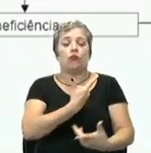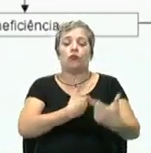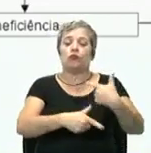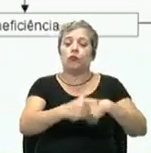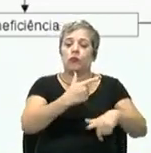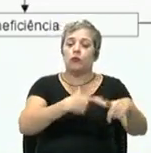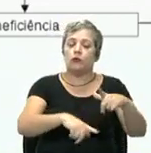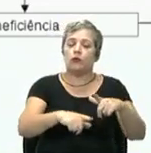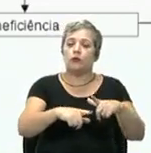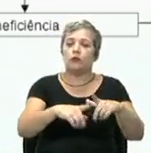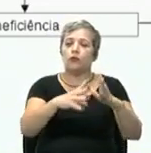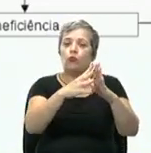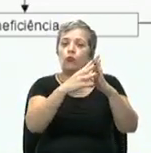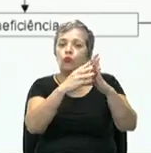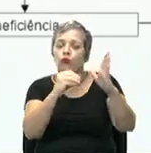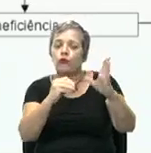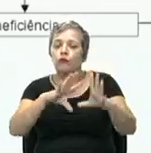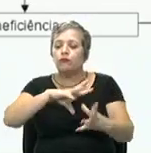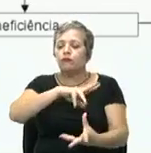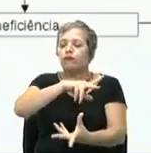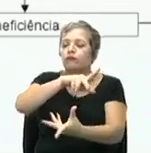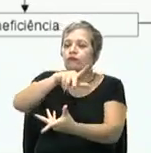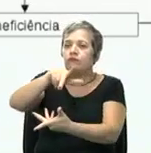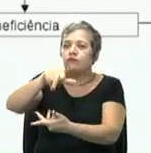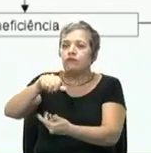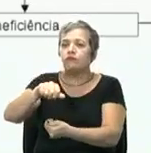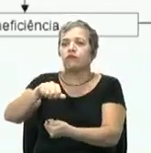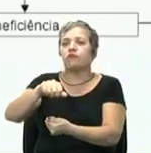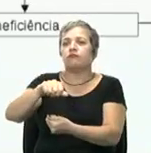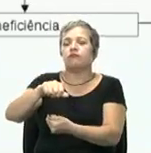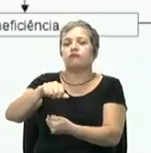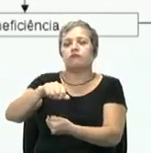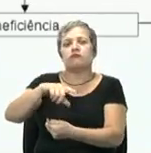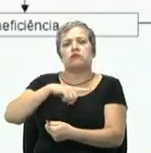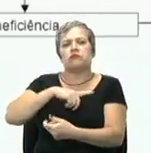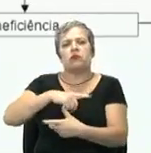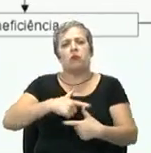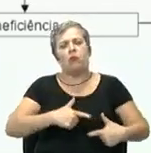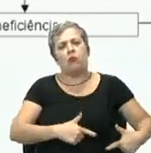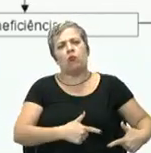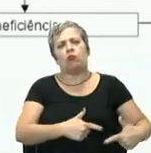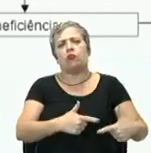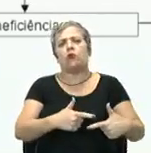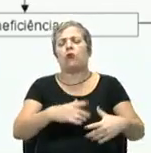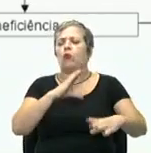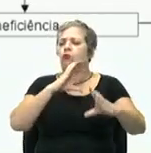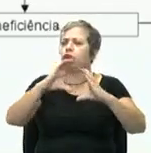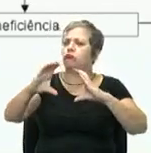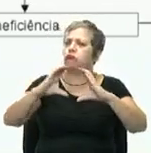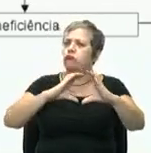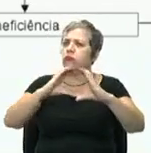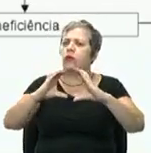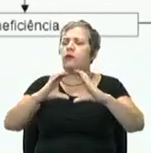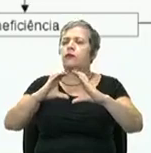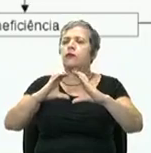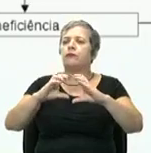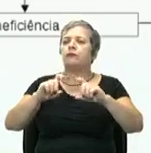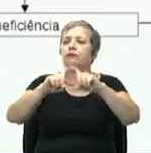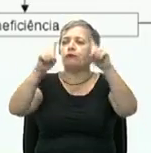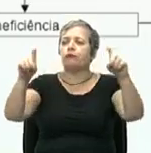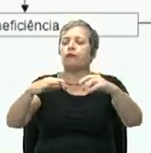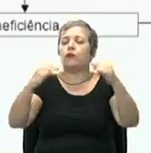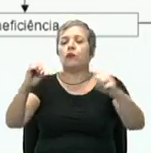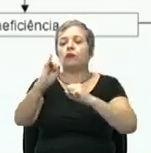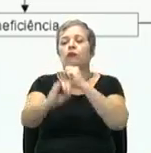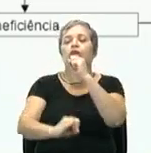dentro de um sistema globalizado, tivemos aí a revolução da comunicação, da informática, da